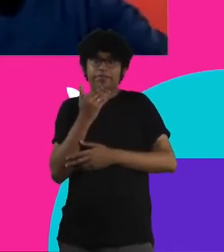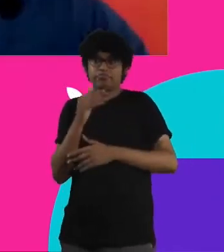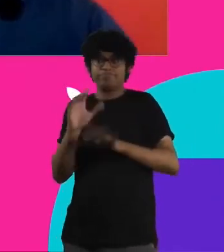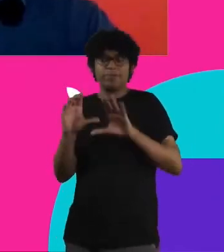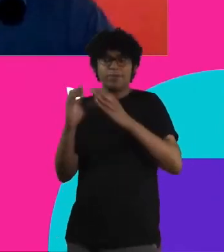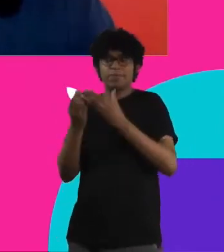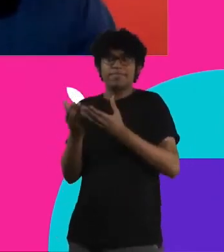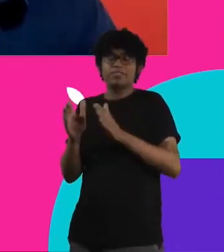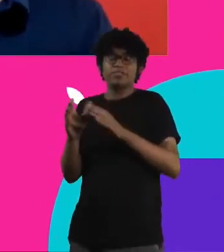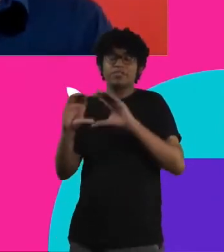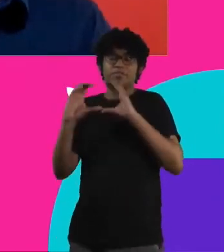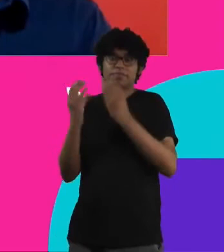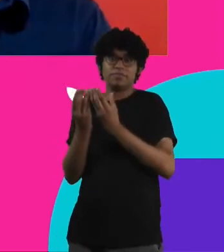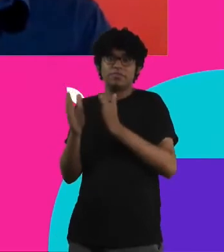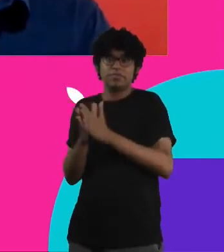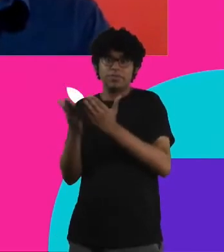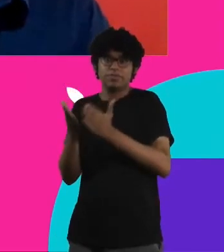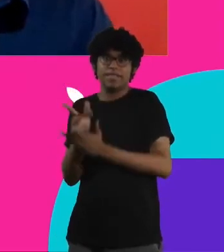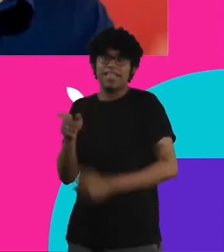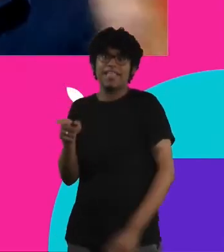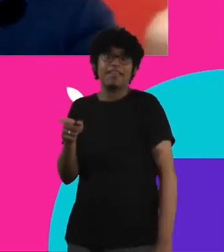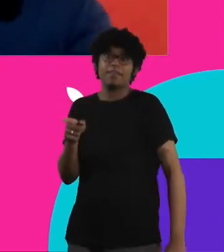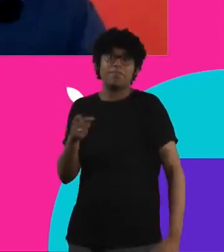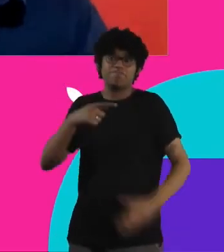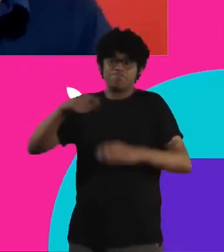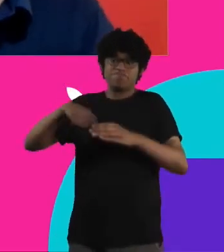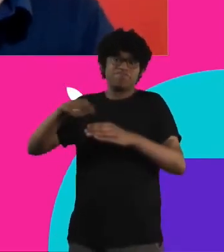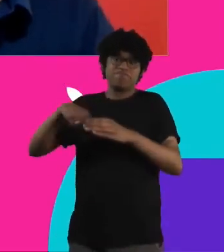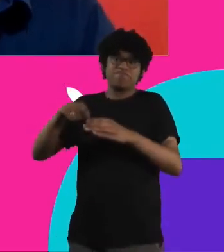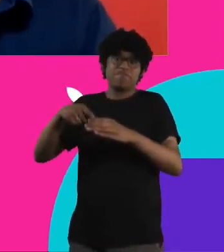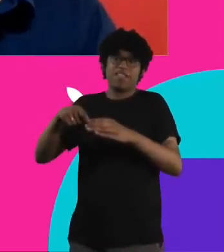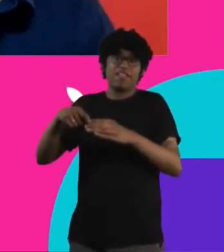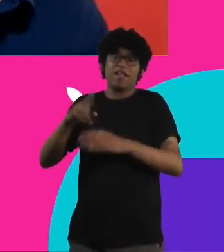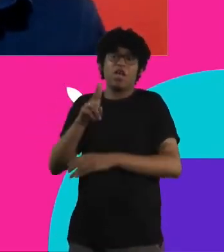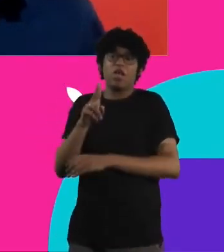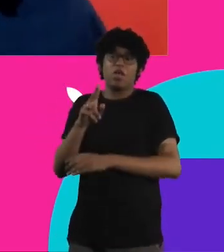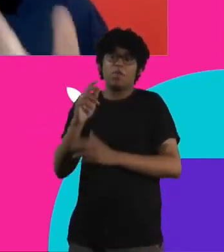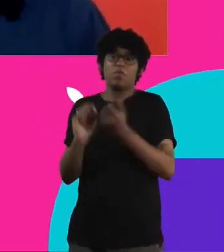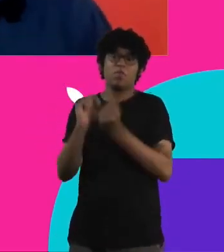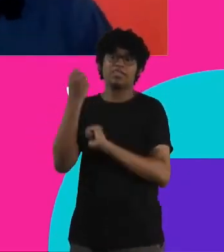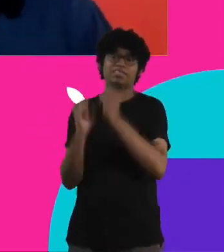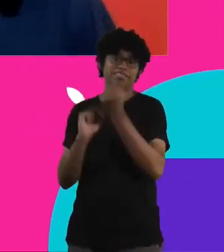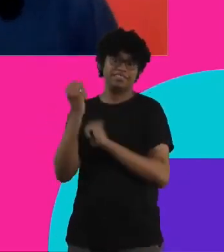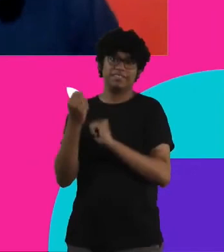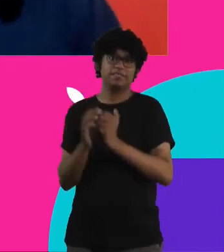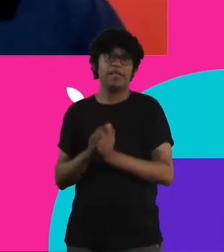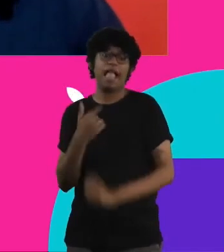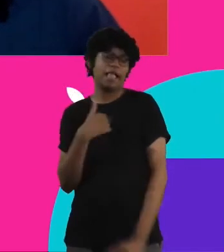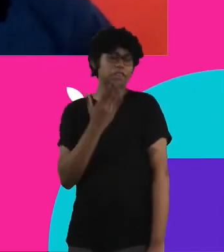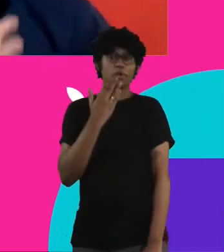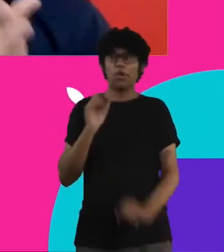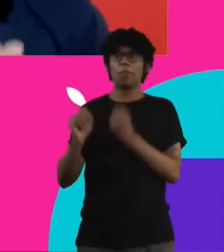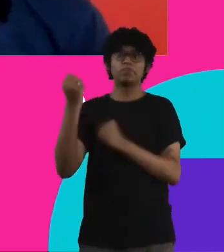distribuição é ultraprocessado você vai falar não como ultraprocessado então a gente tem que mostrar isso para